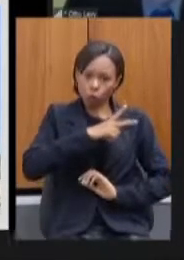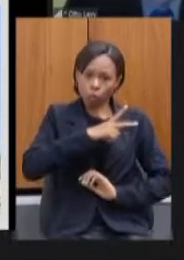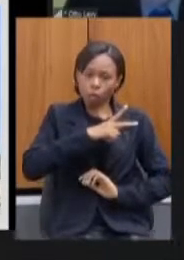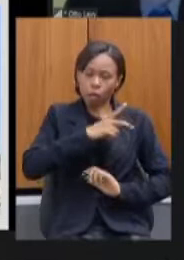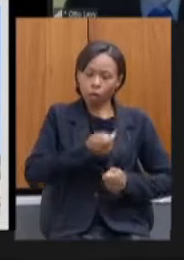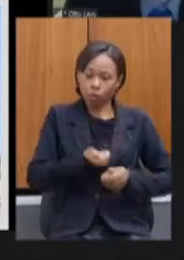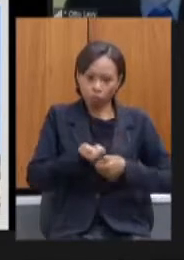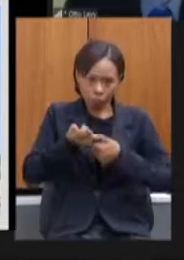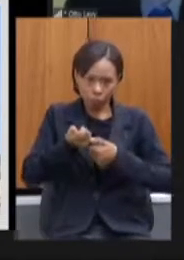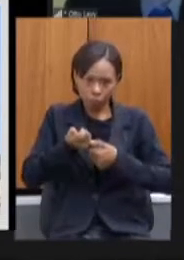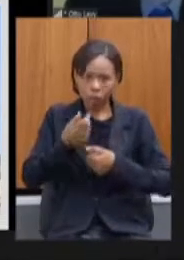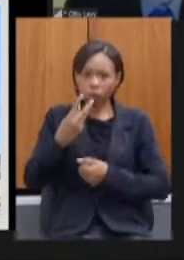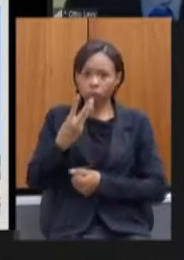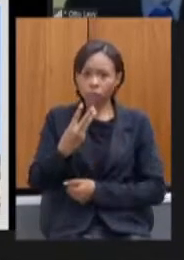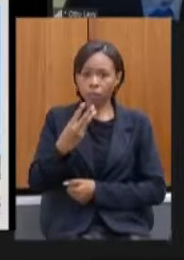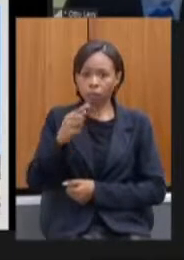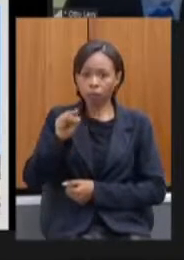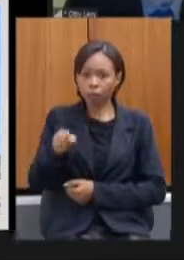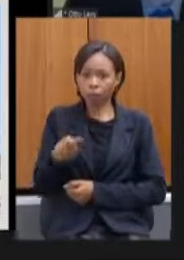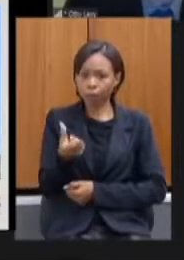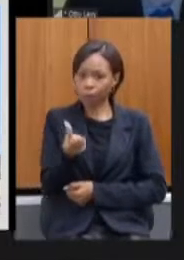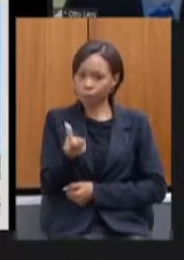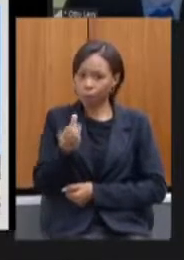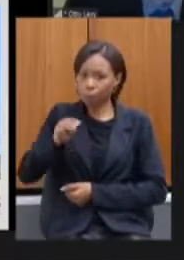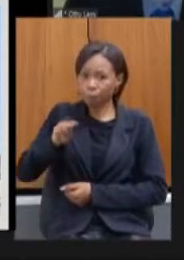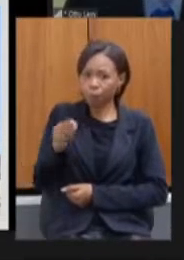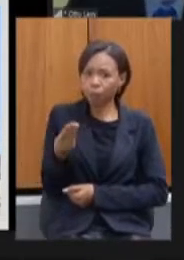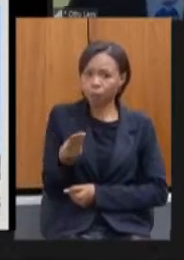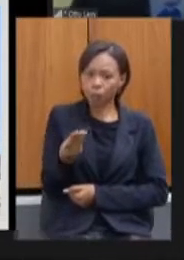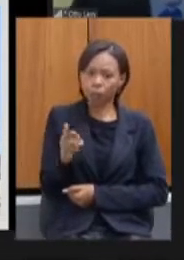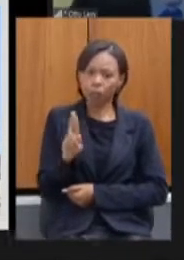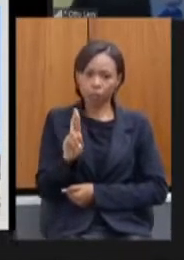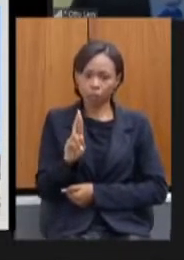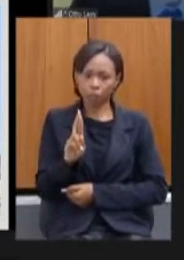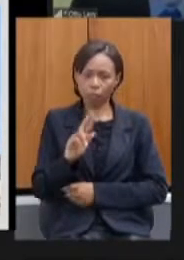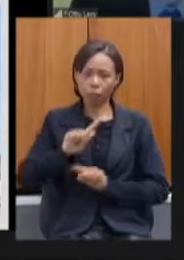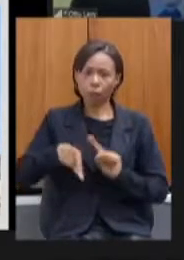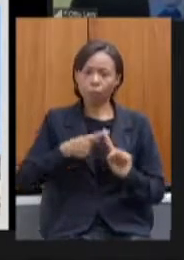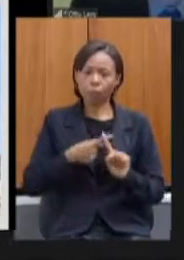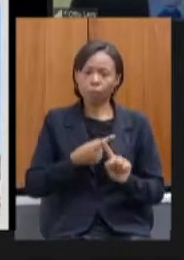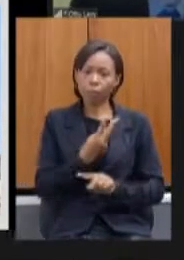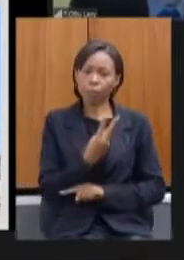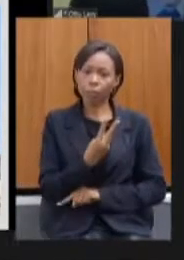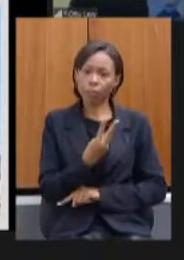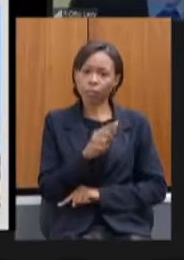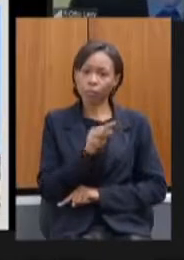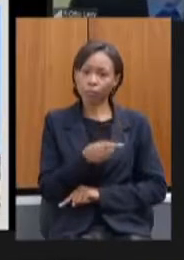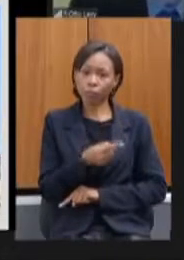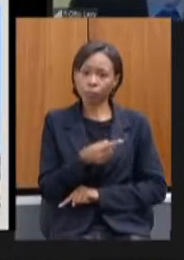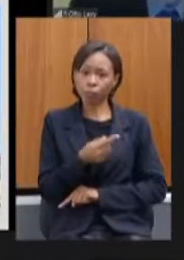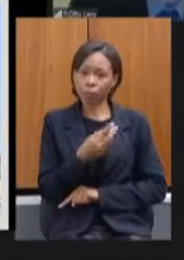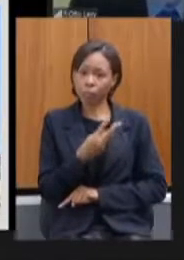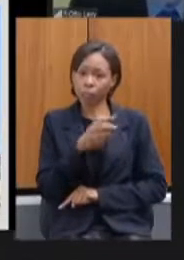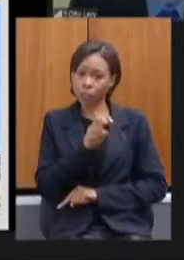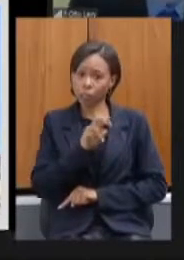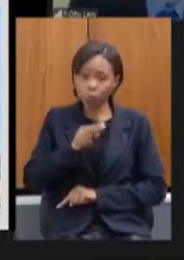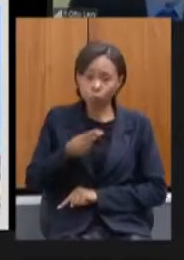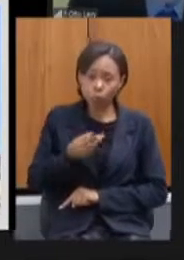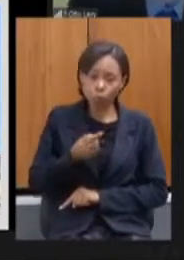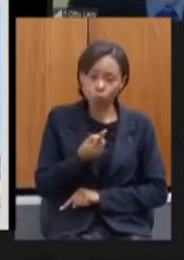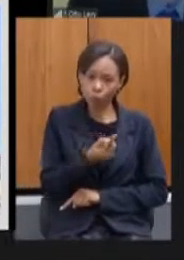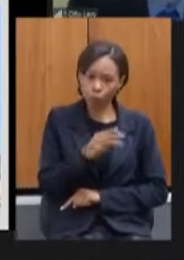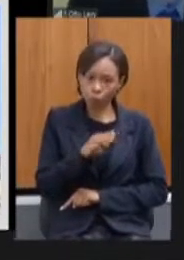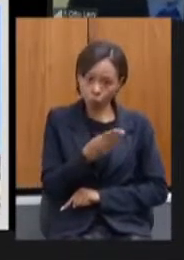milhões de reais e 3,35 milhões com recursos da fonte 95